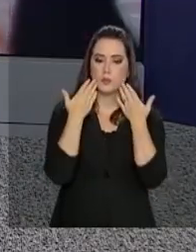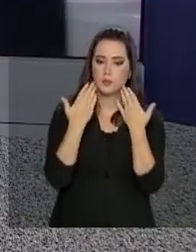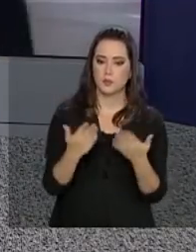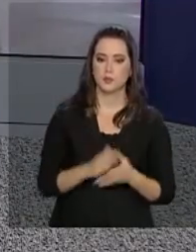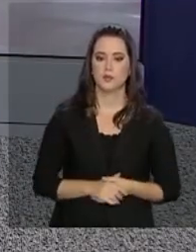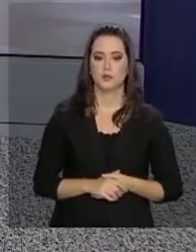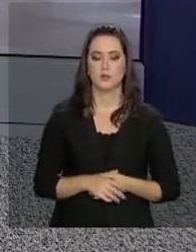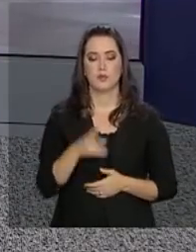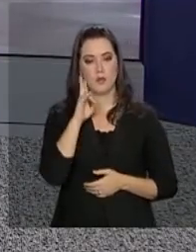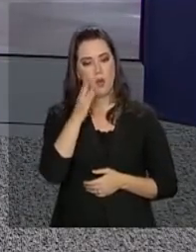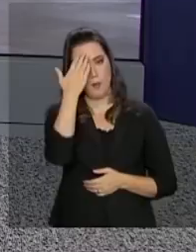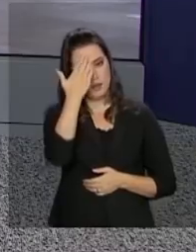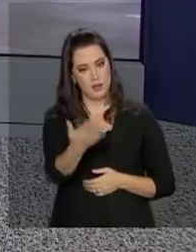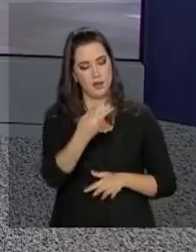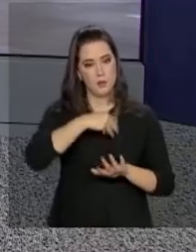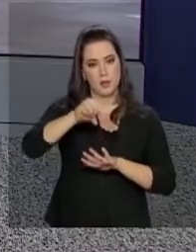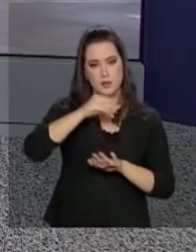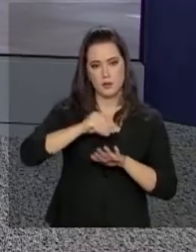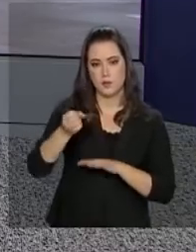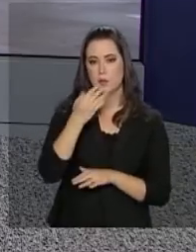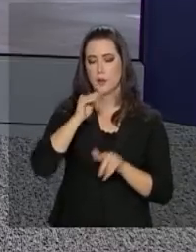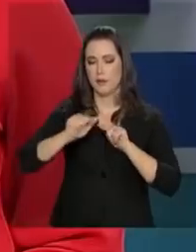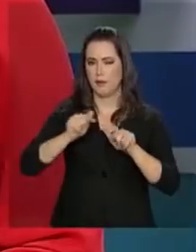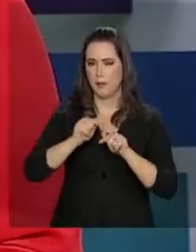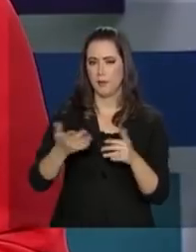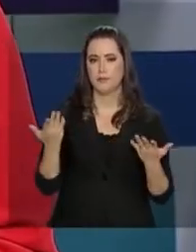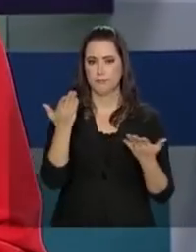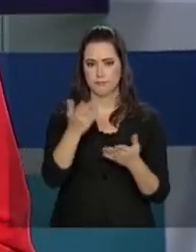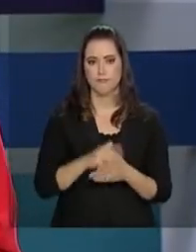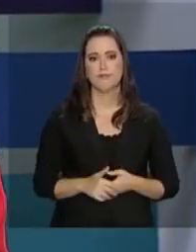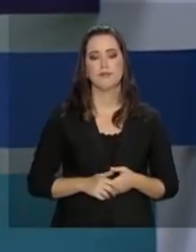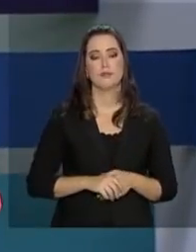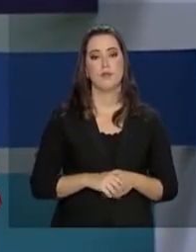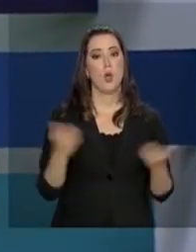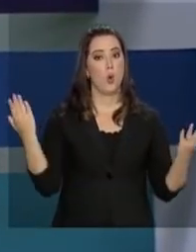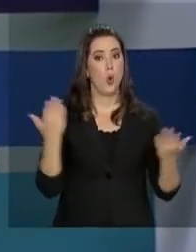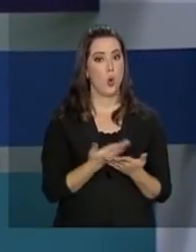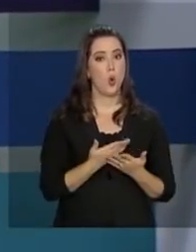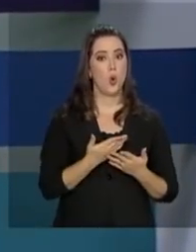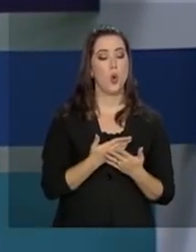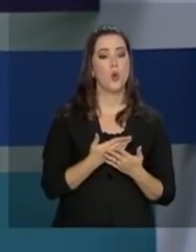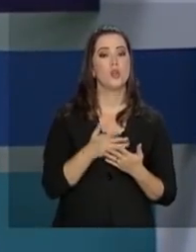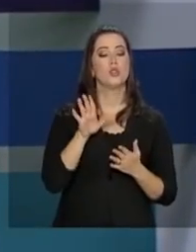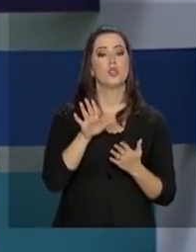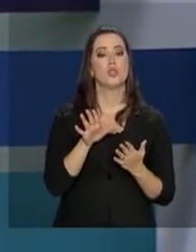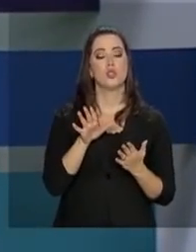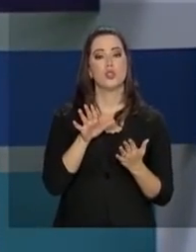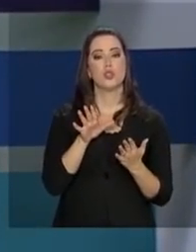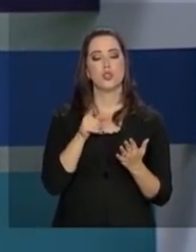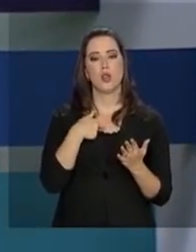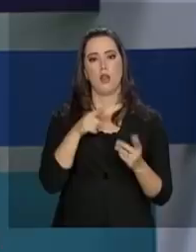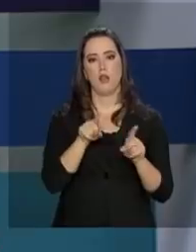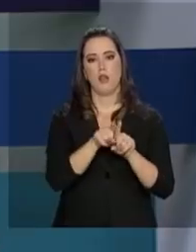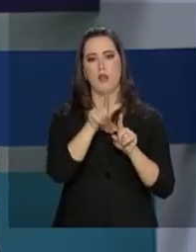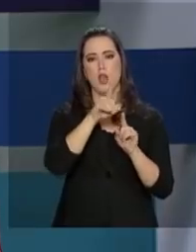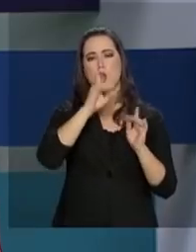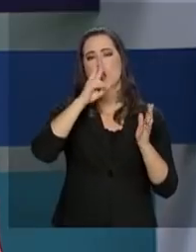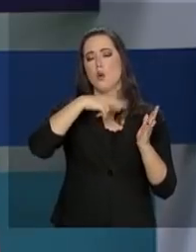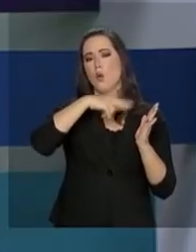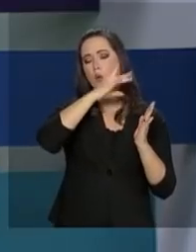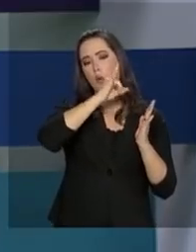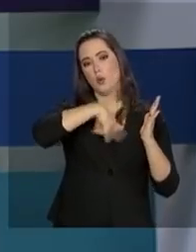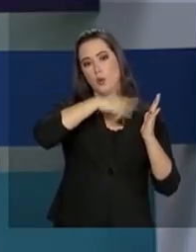Obrigada, Luciana, pelas suas informações. Bom trabalho para você. E hoje é a diplomação do presidente eleito Jair Bolsonaro.